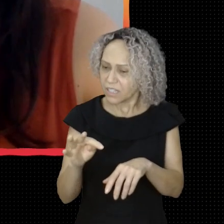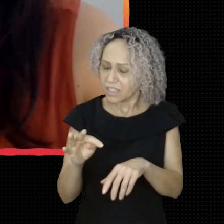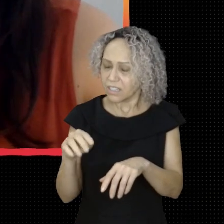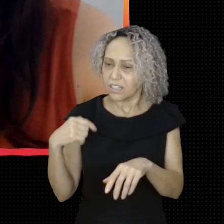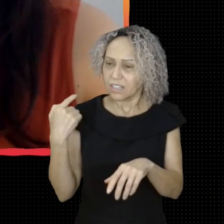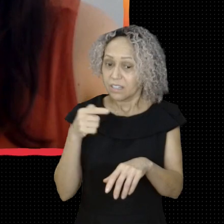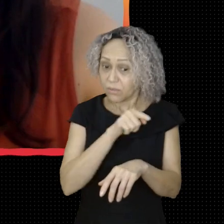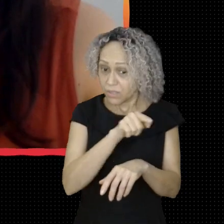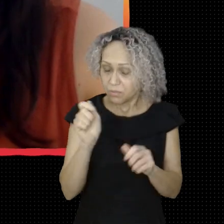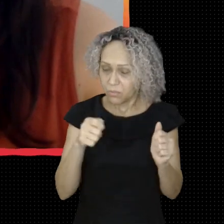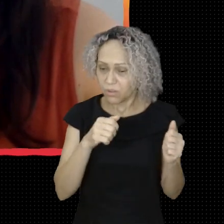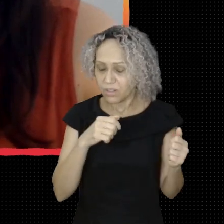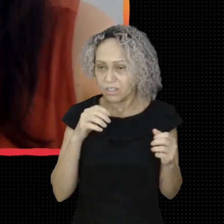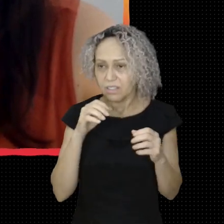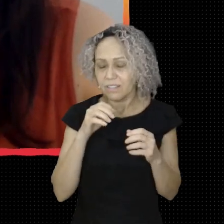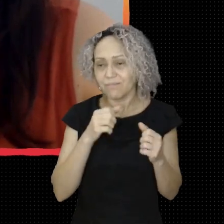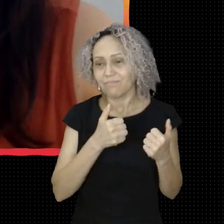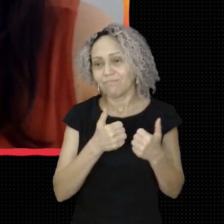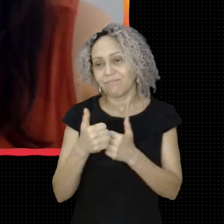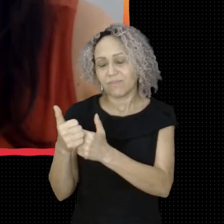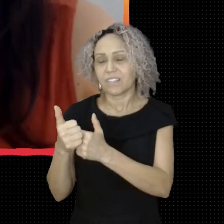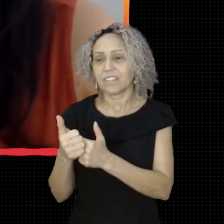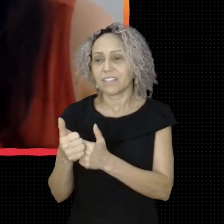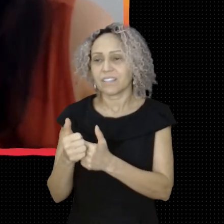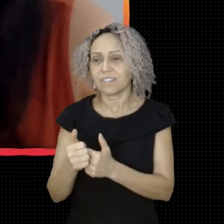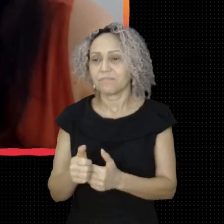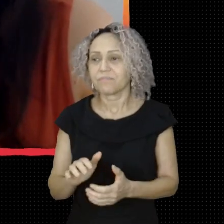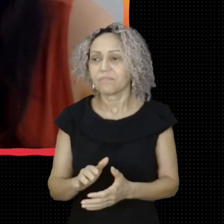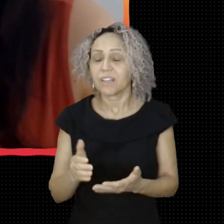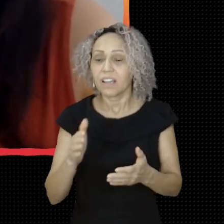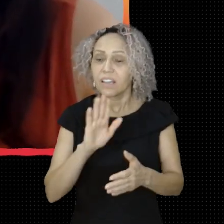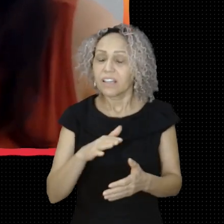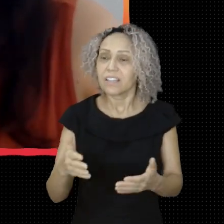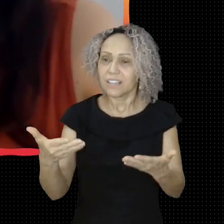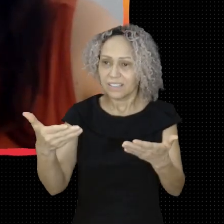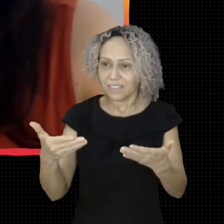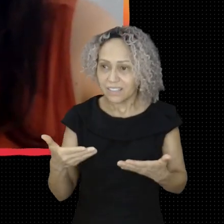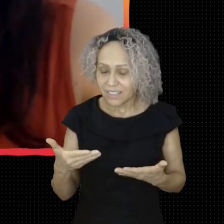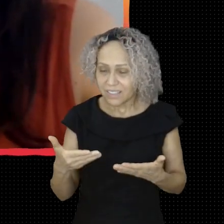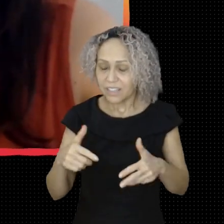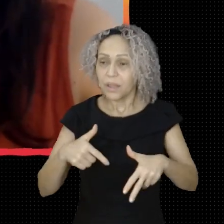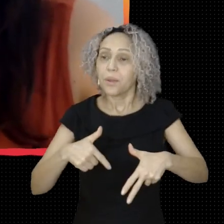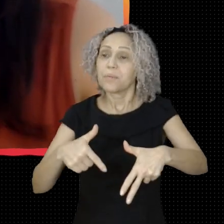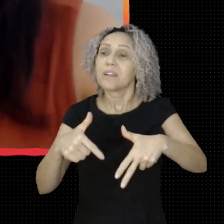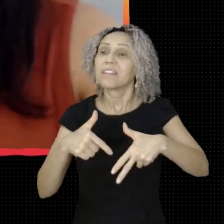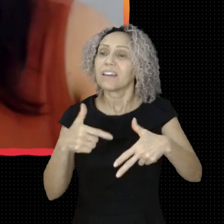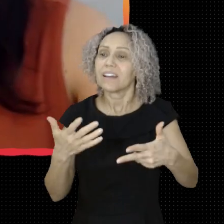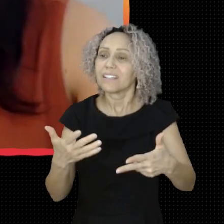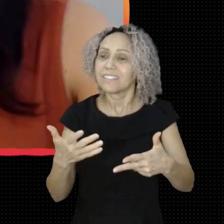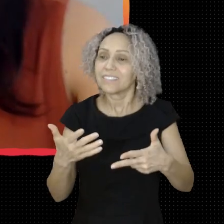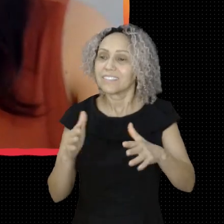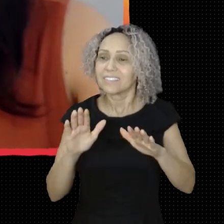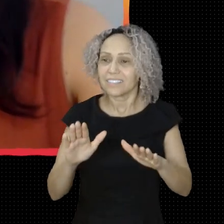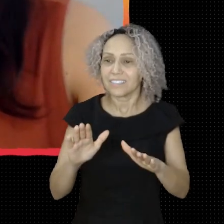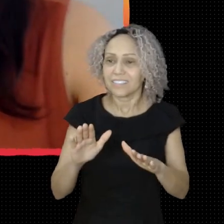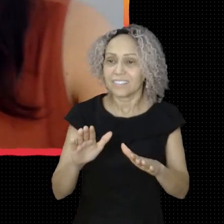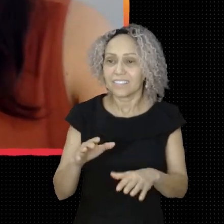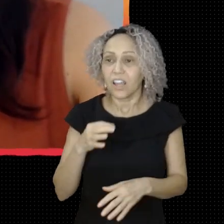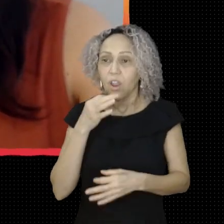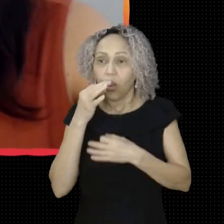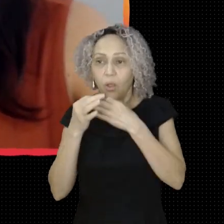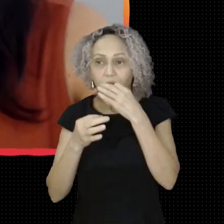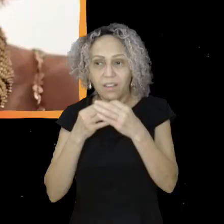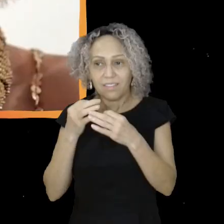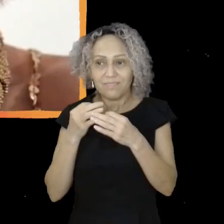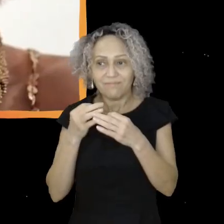Merchê é feito. Bora conversar com o nosso convidado? Criança Petista e Militante. Aliás, ela se apelhou no PT a